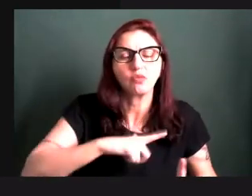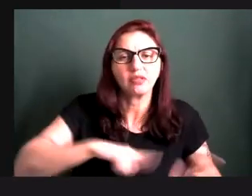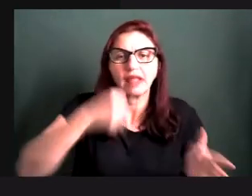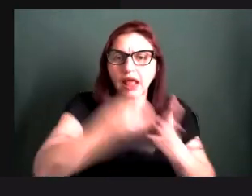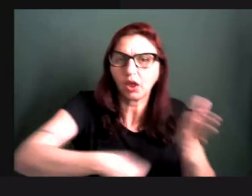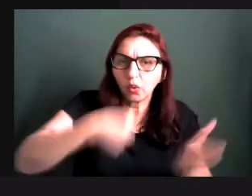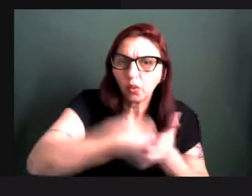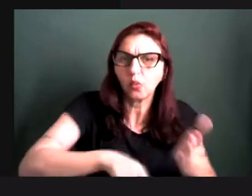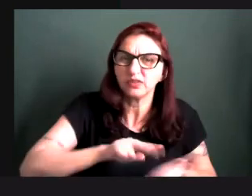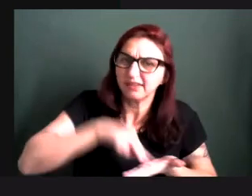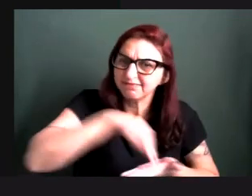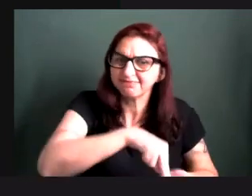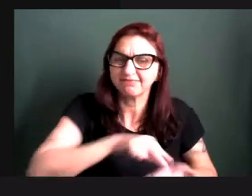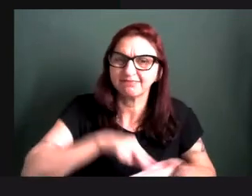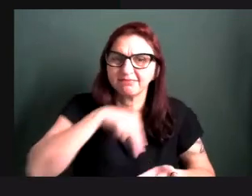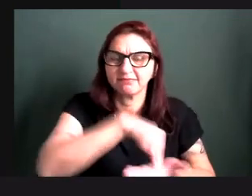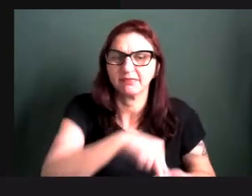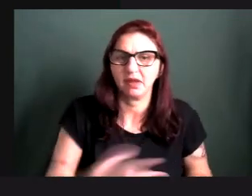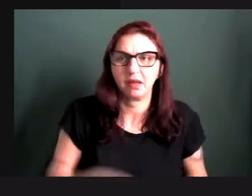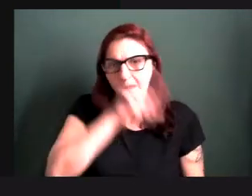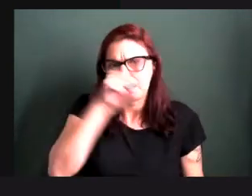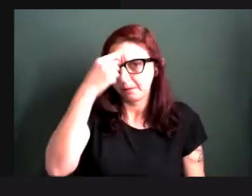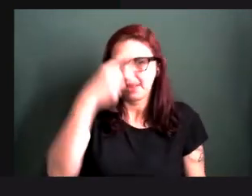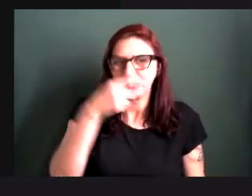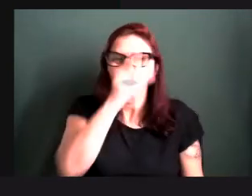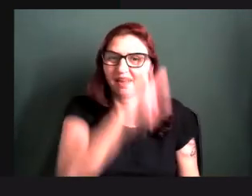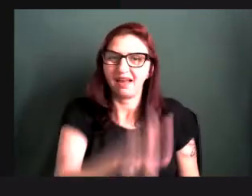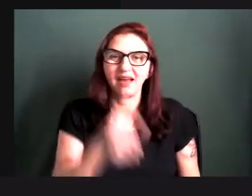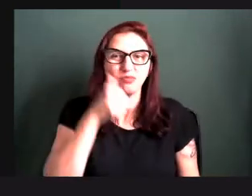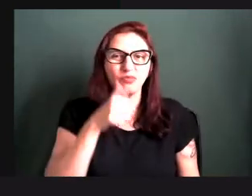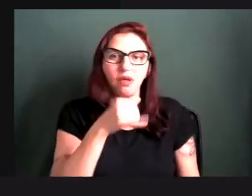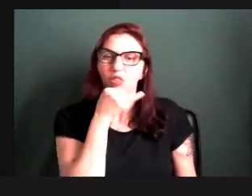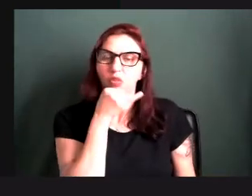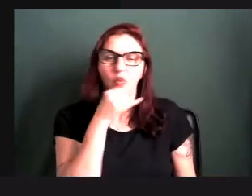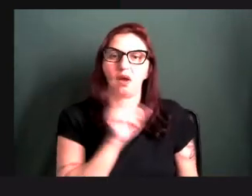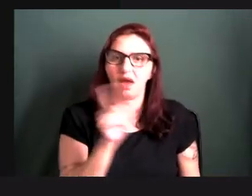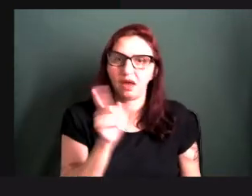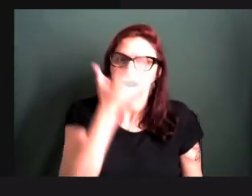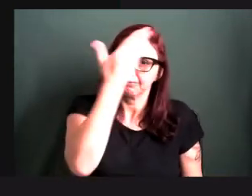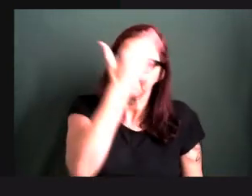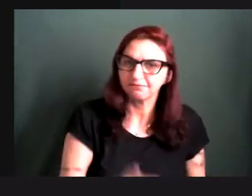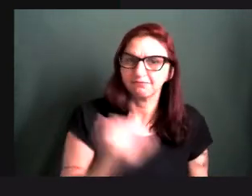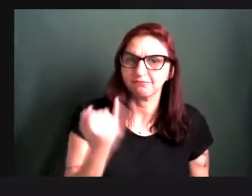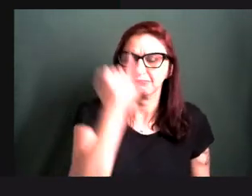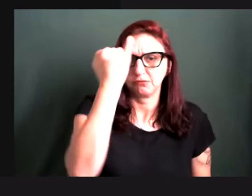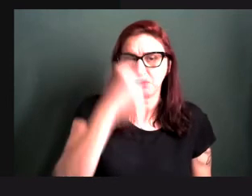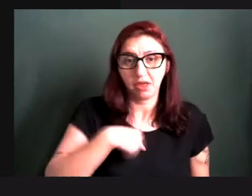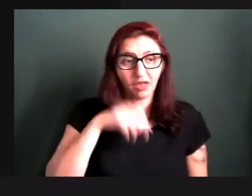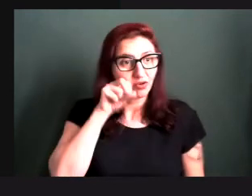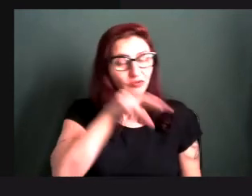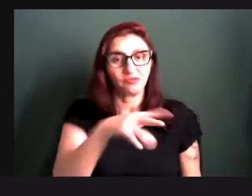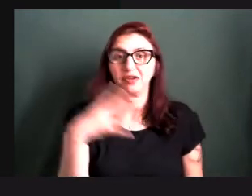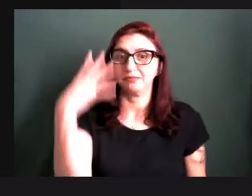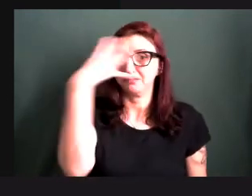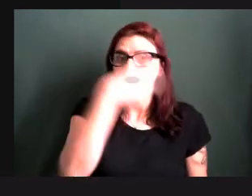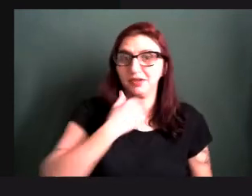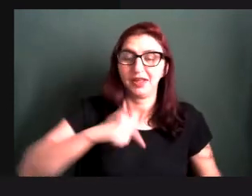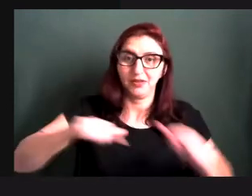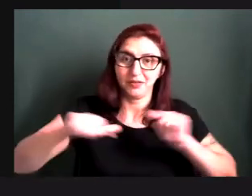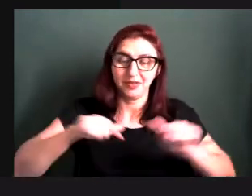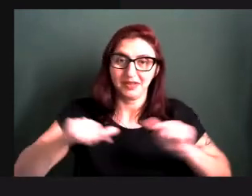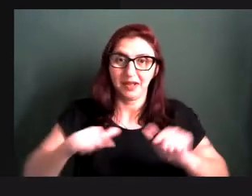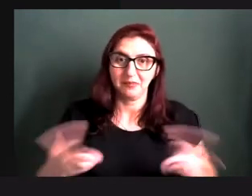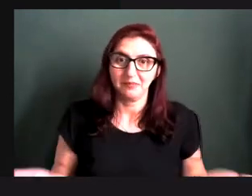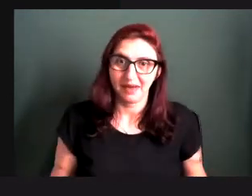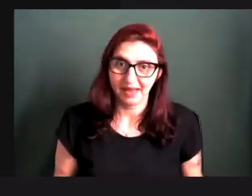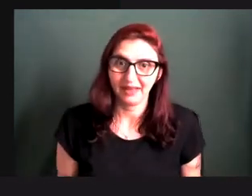tô aqui, tô aqui e não é em vão, e ficou um trabalho muito bonito, muito bonito, eu recomendo que vocês dê o Google aí e procurem